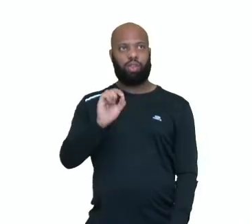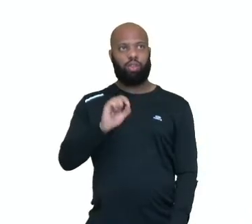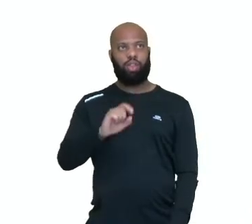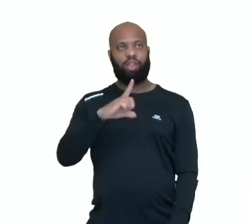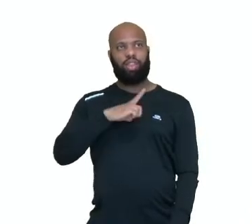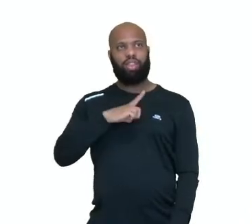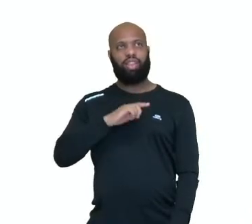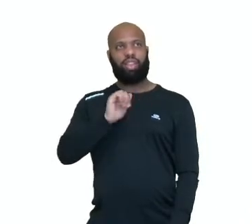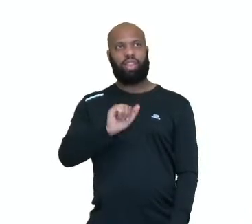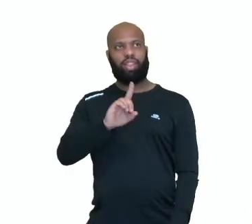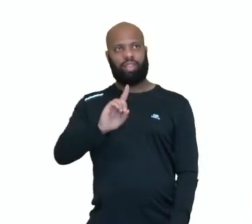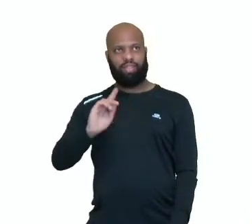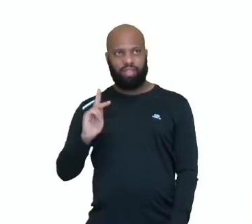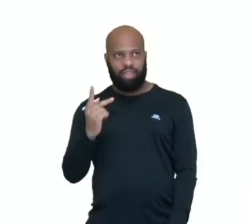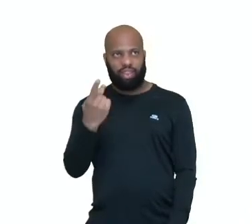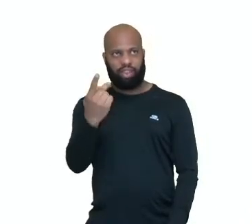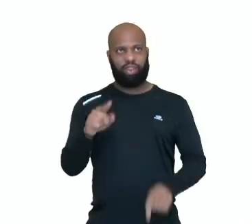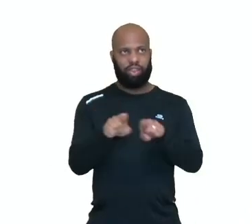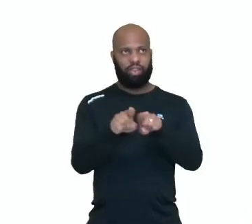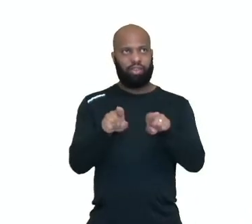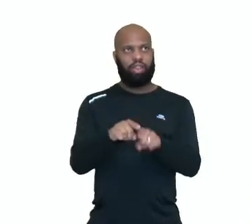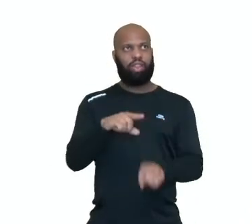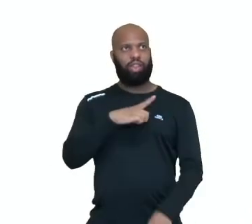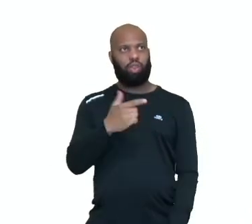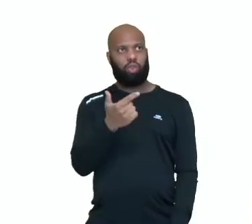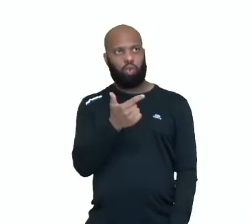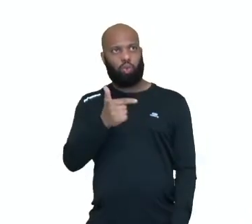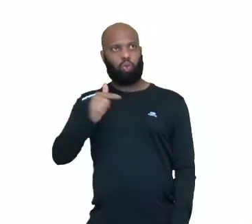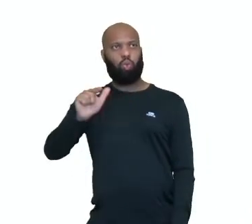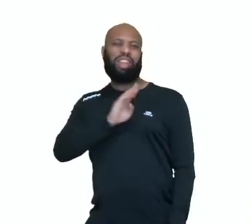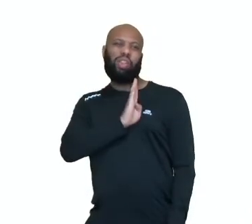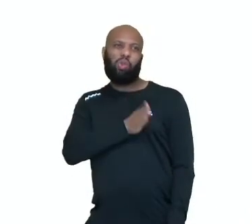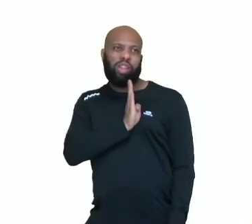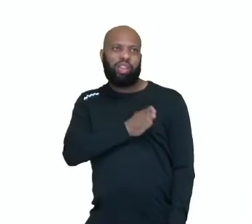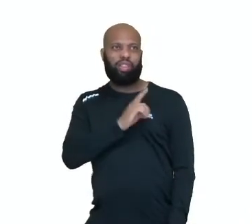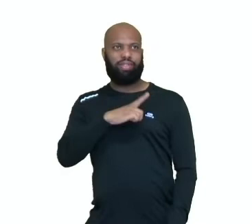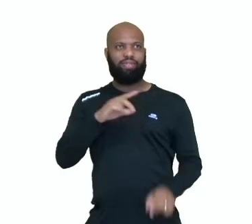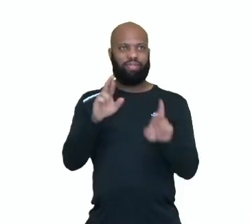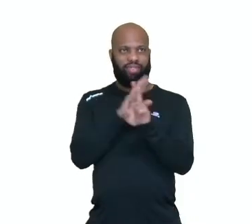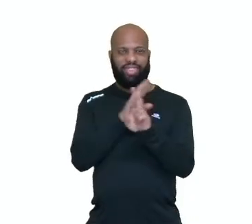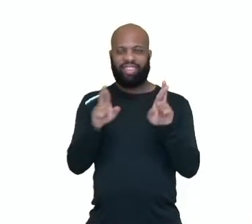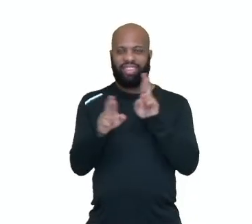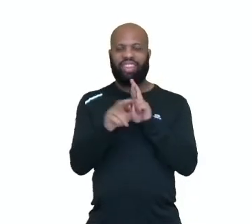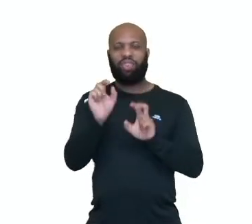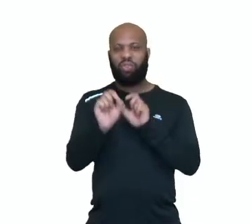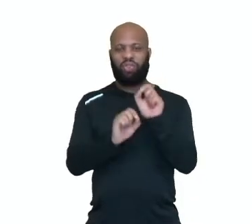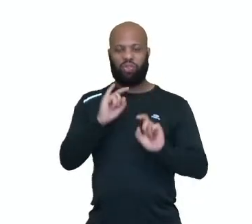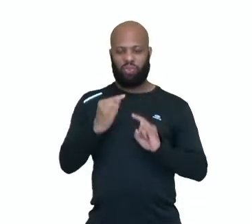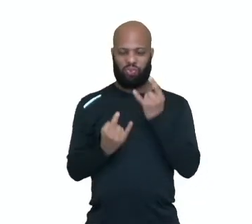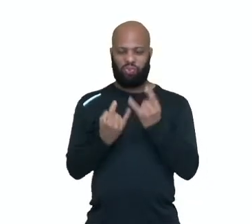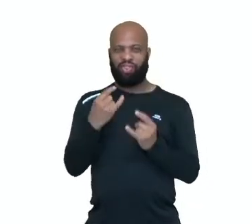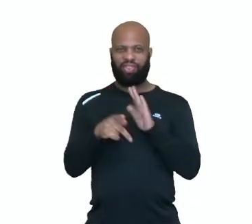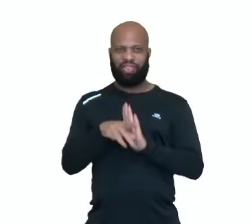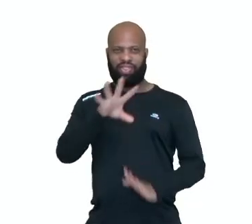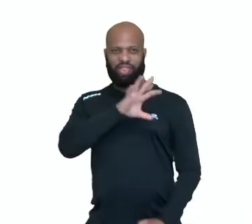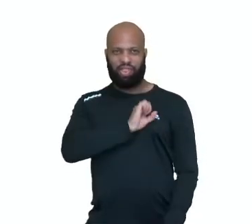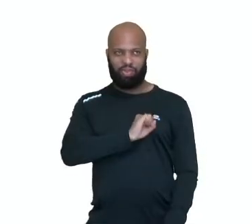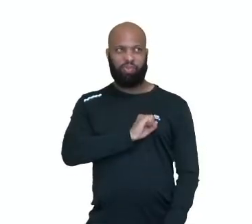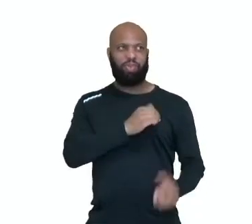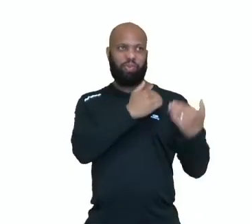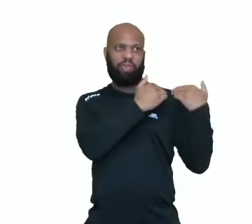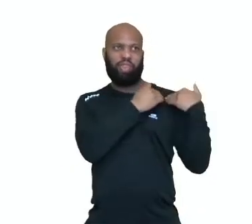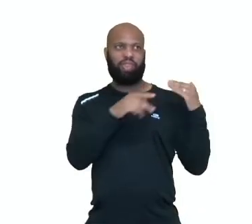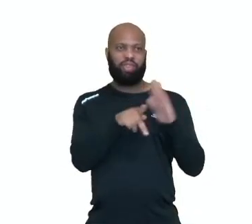o hormônio antidiurético. coloquei aqui uma imagem do coração, porque a ocitocina é o hormônio do amor, é responsável pela, né?